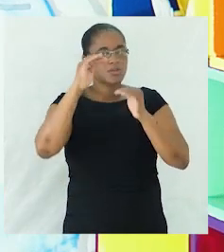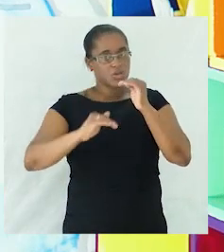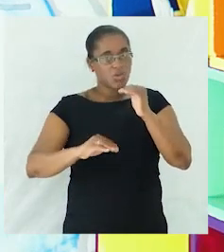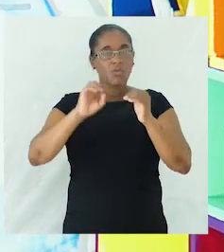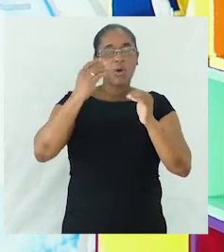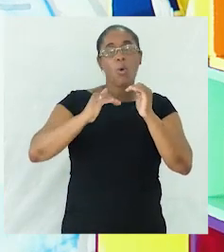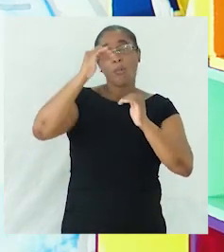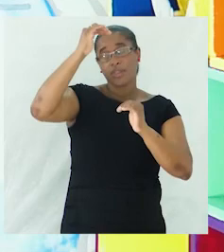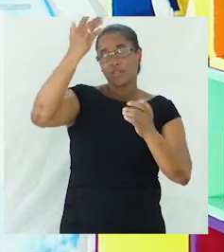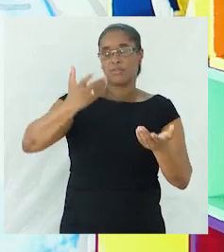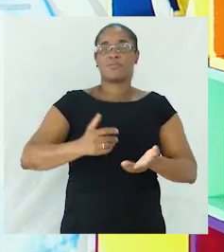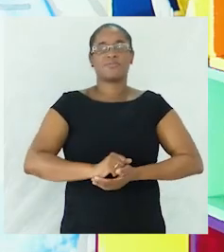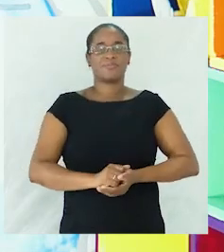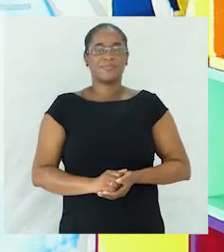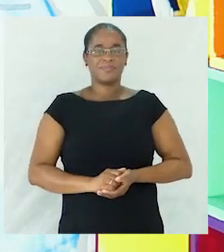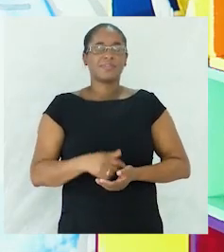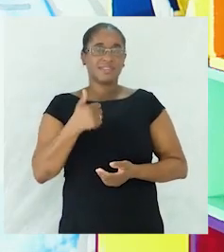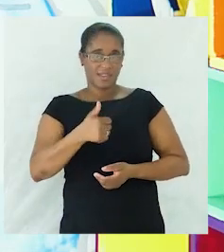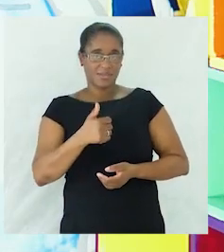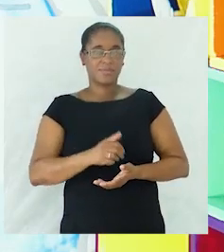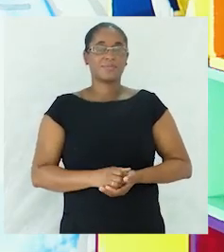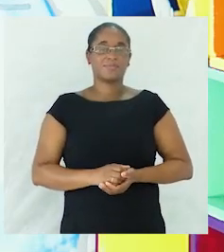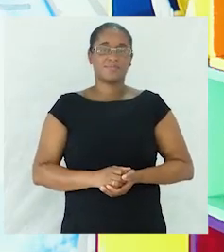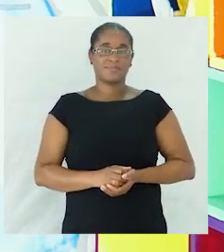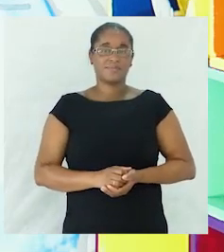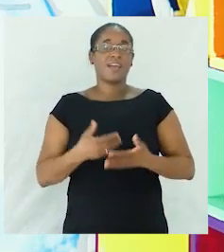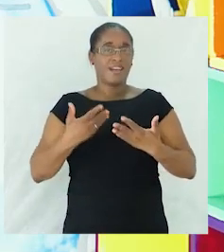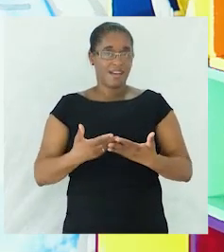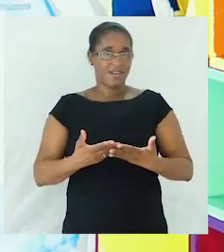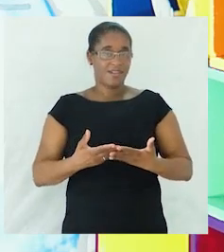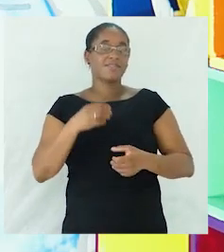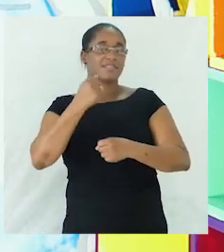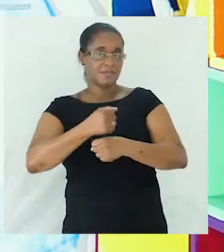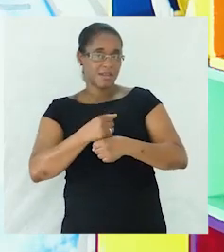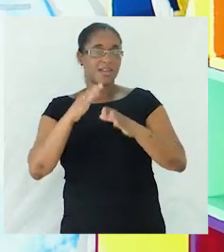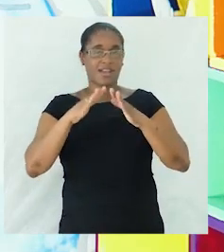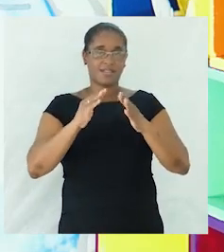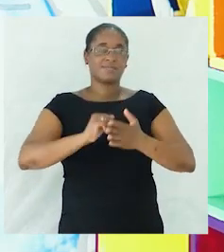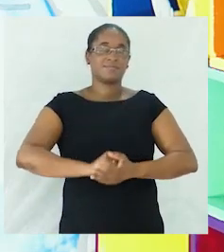ou aumentativo certo? agora passamos ao TPC